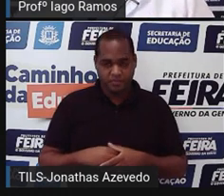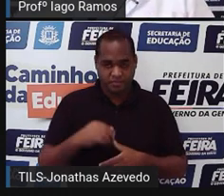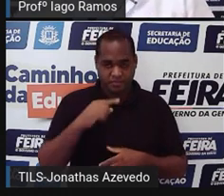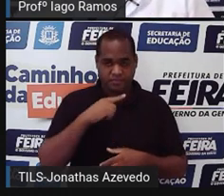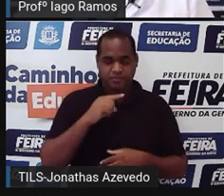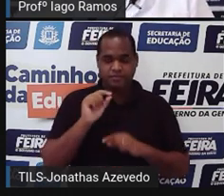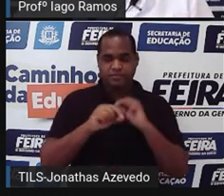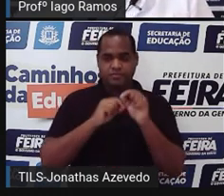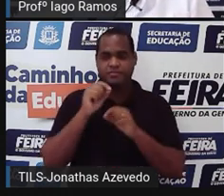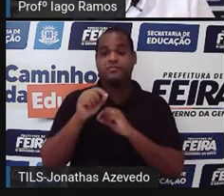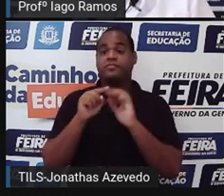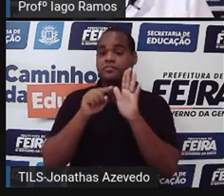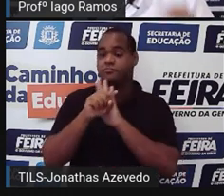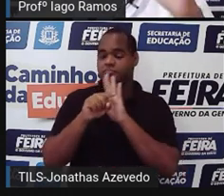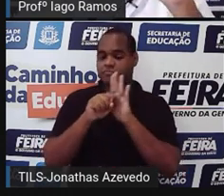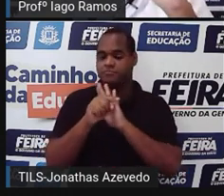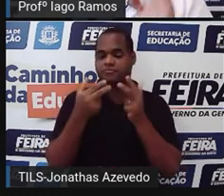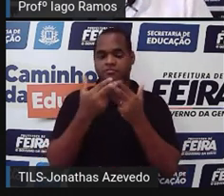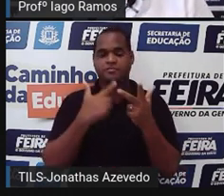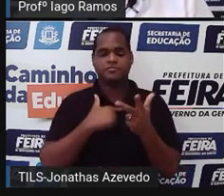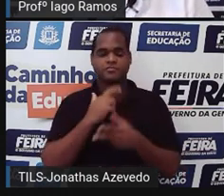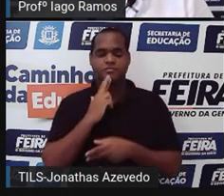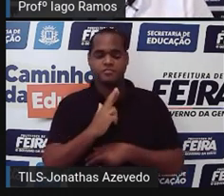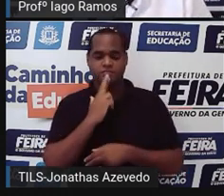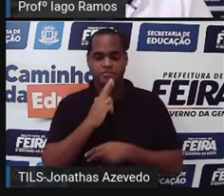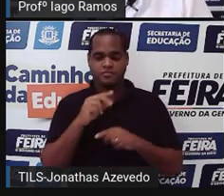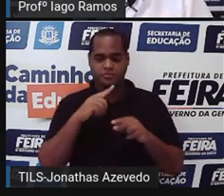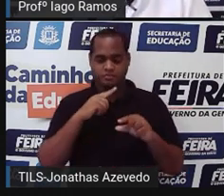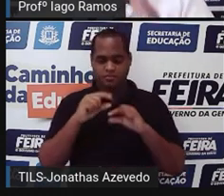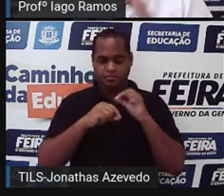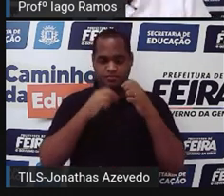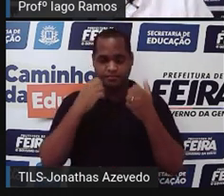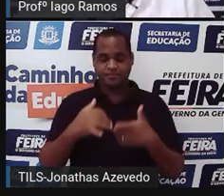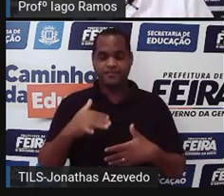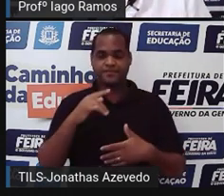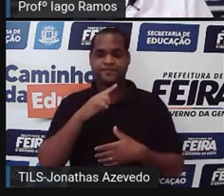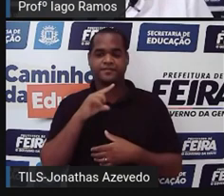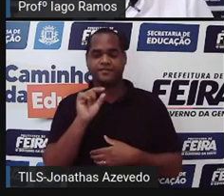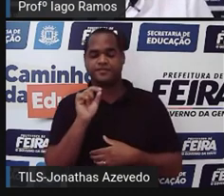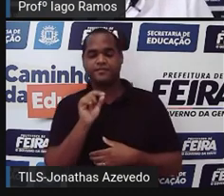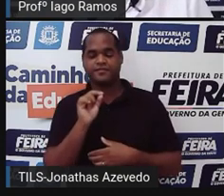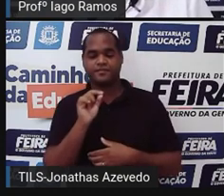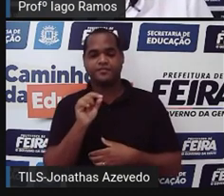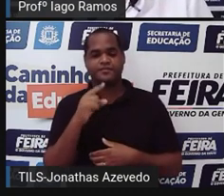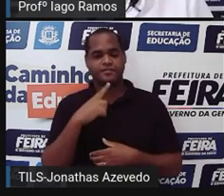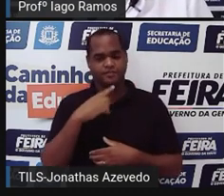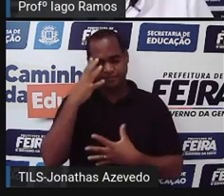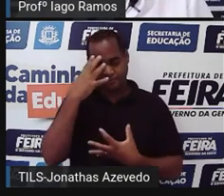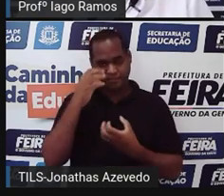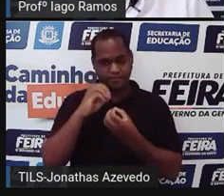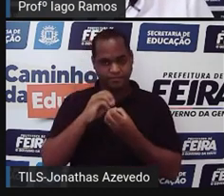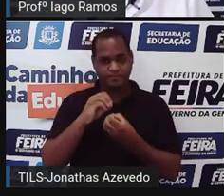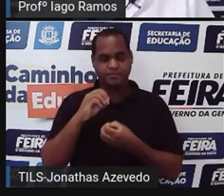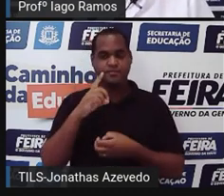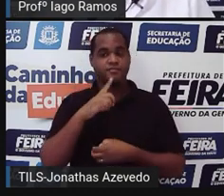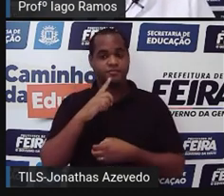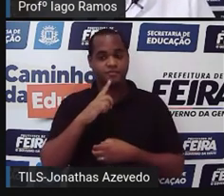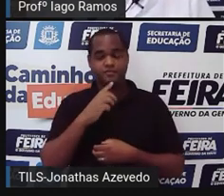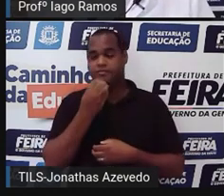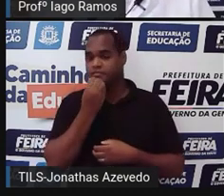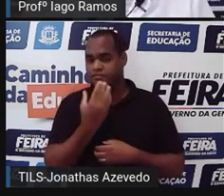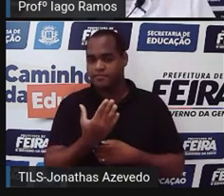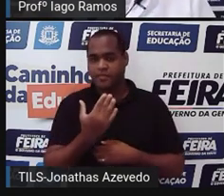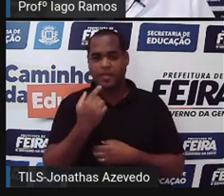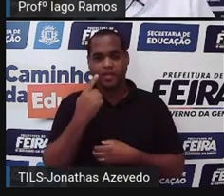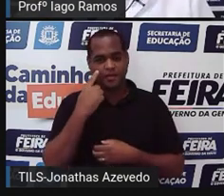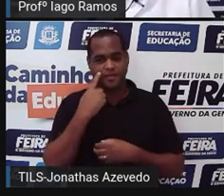perguntas respondidas, gráfico lido, gráfico interpretado, tá bom? Aqui foi